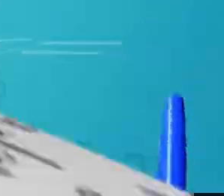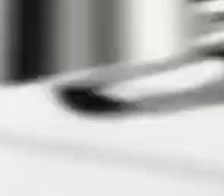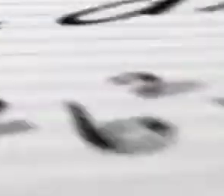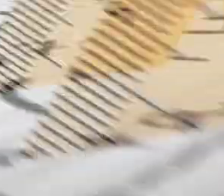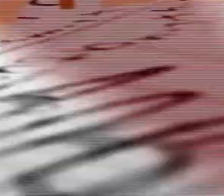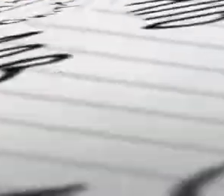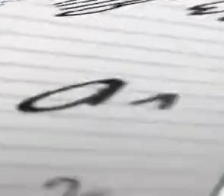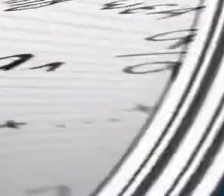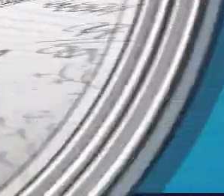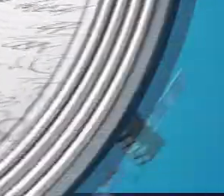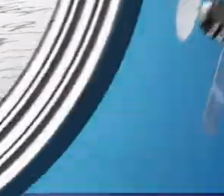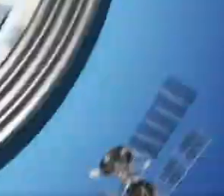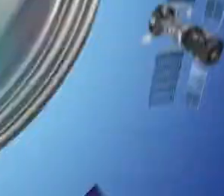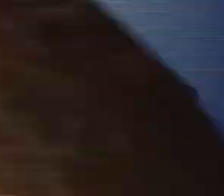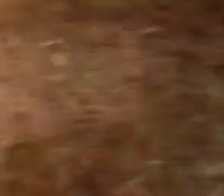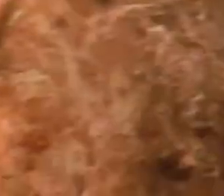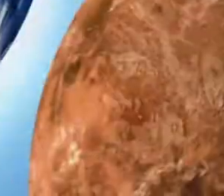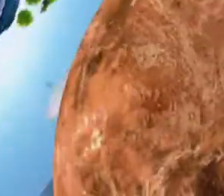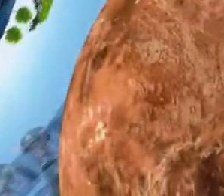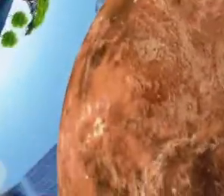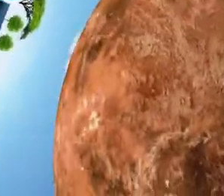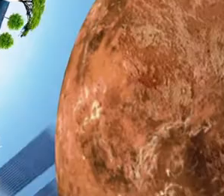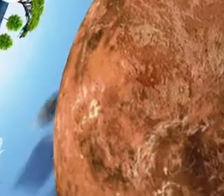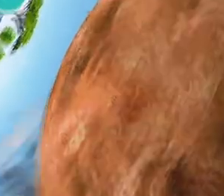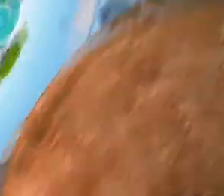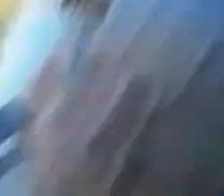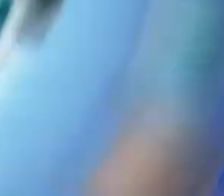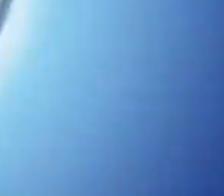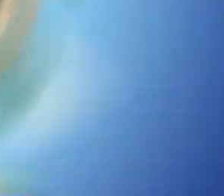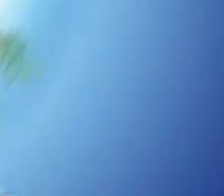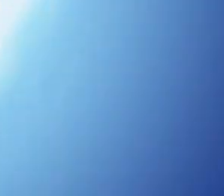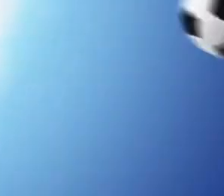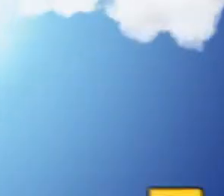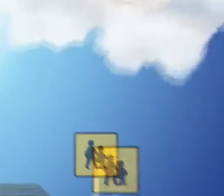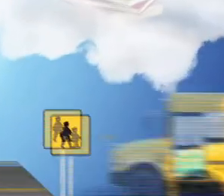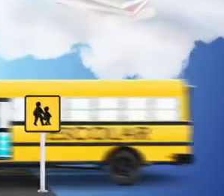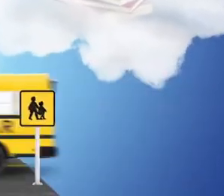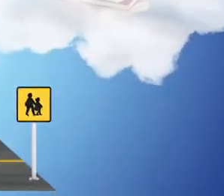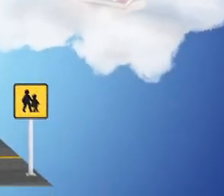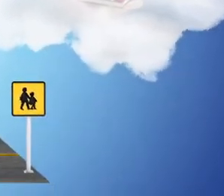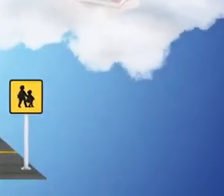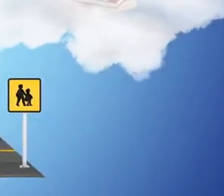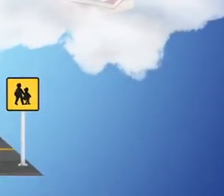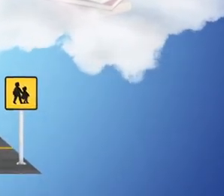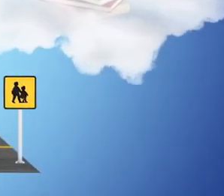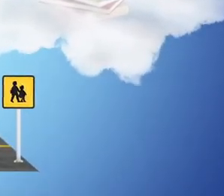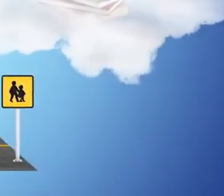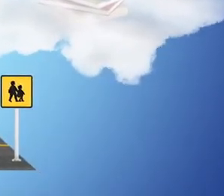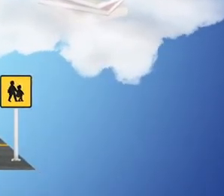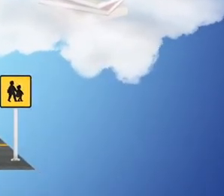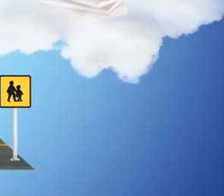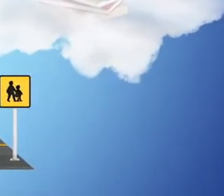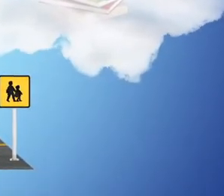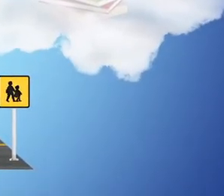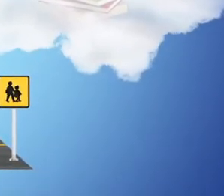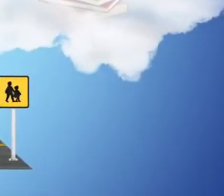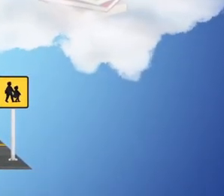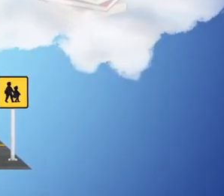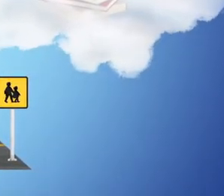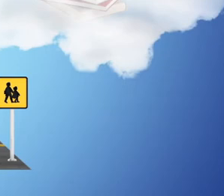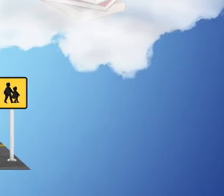Legendas